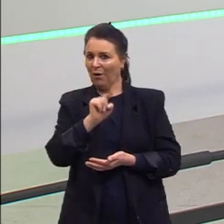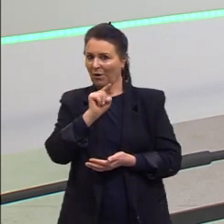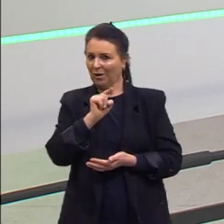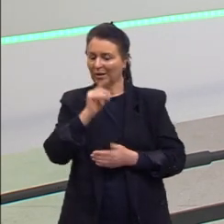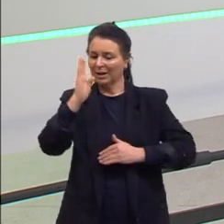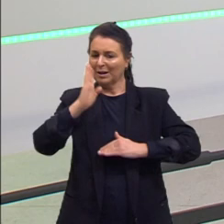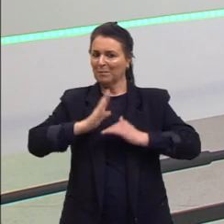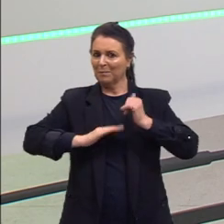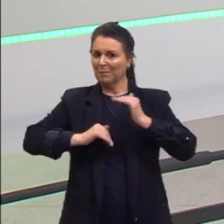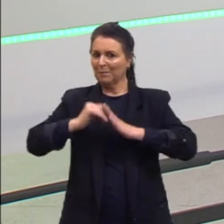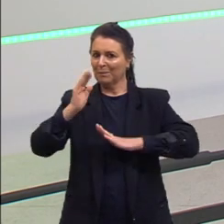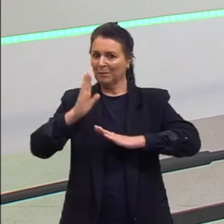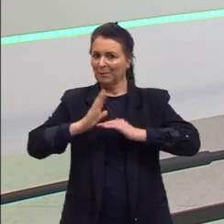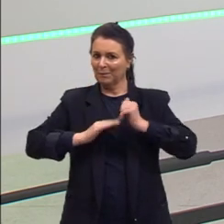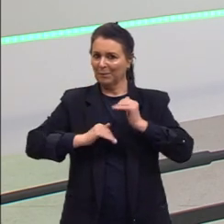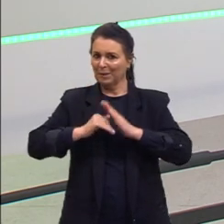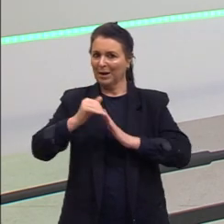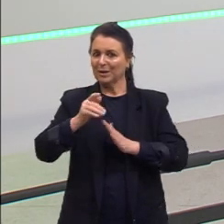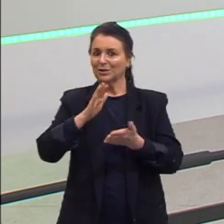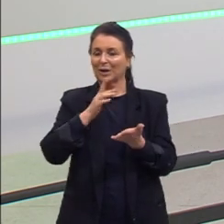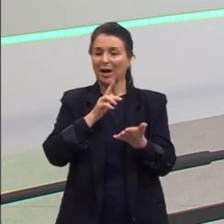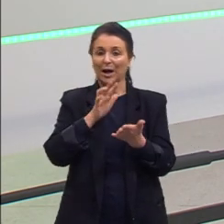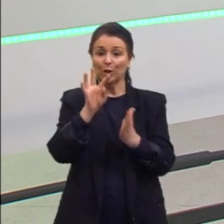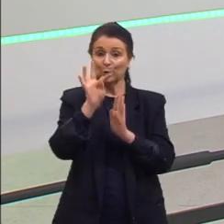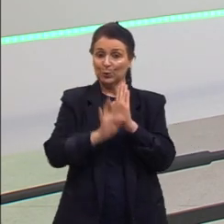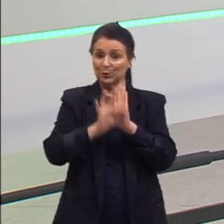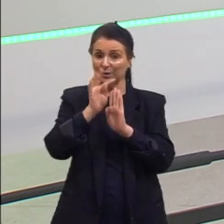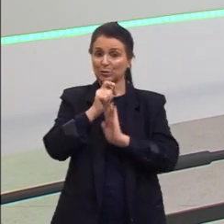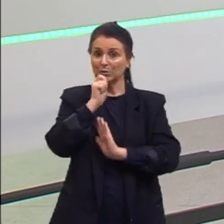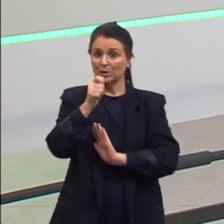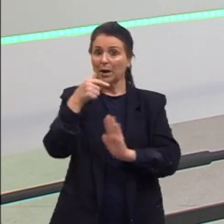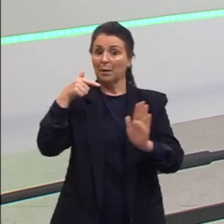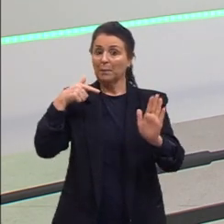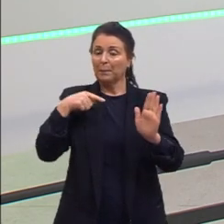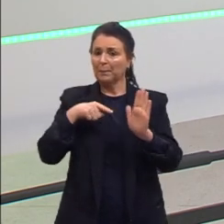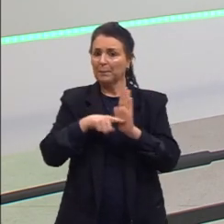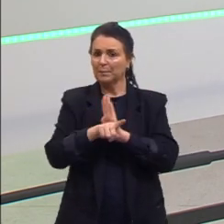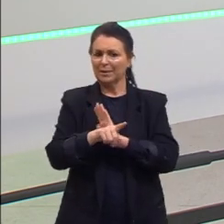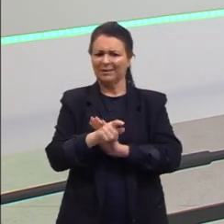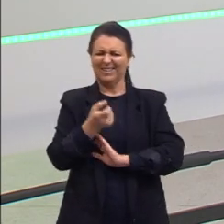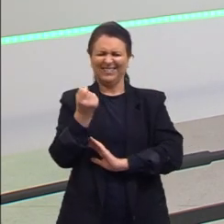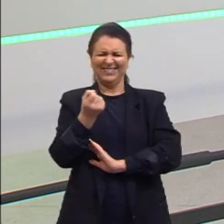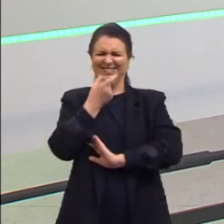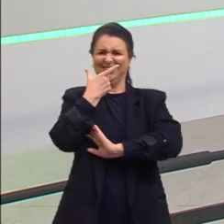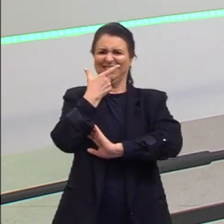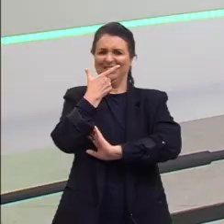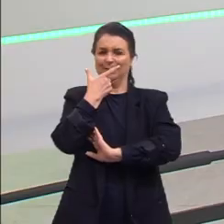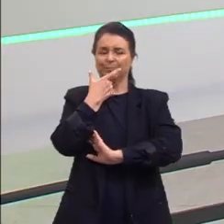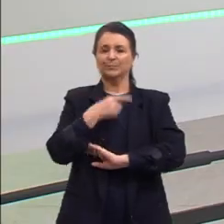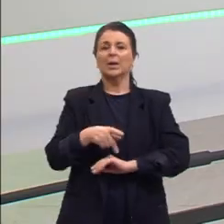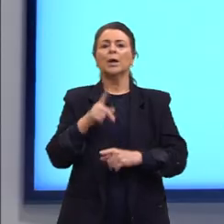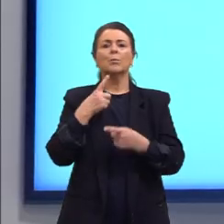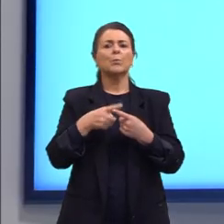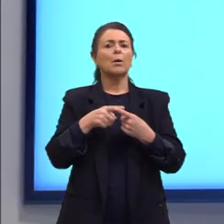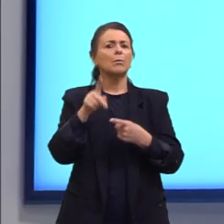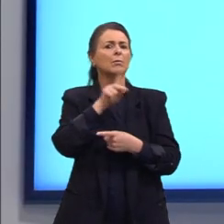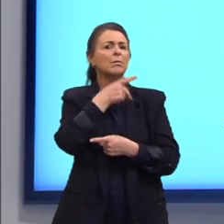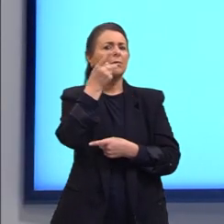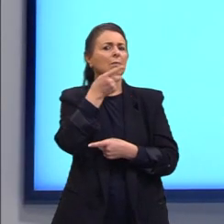referência a esses textos jornalísticos? A primeira vocês já vão achar engraçado, porque eu falei que